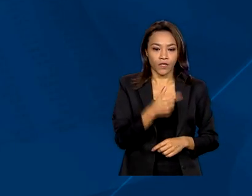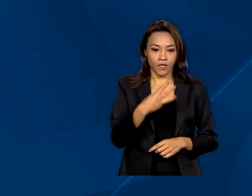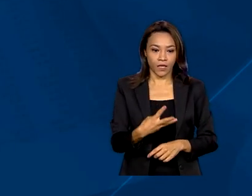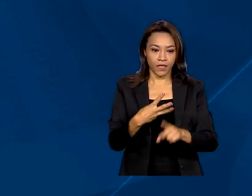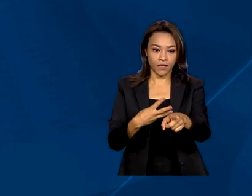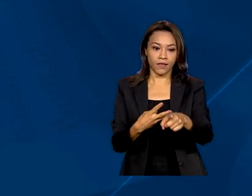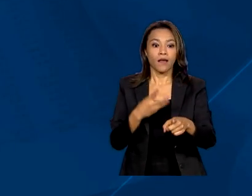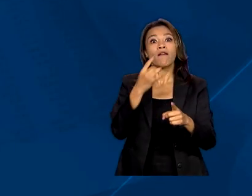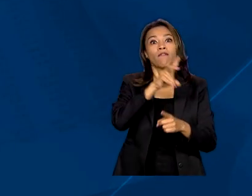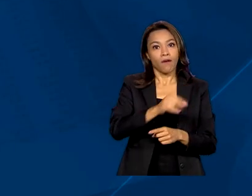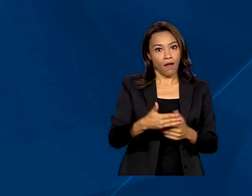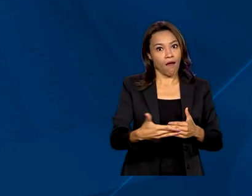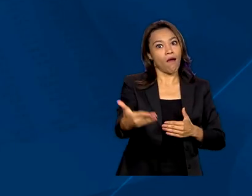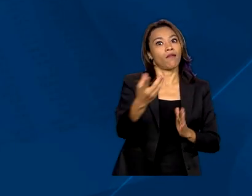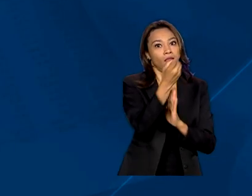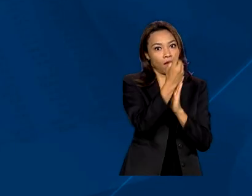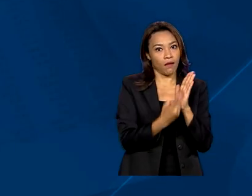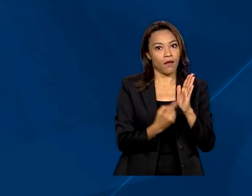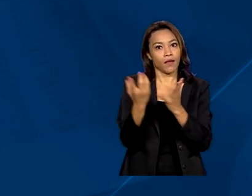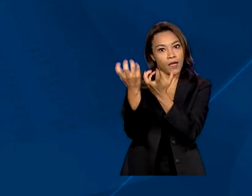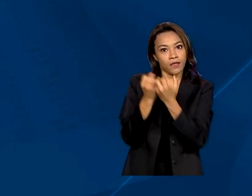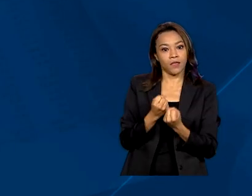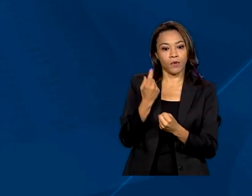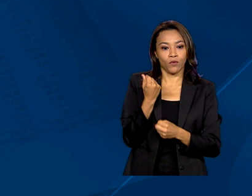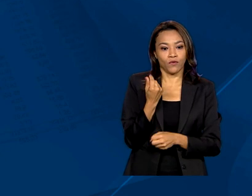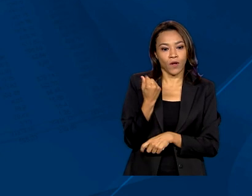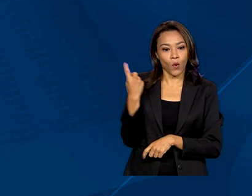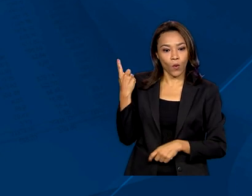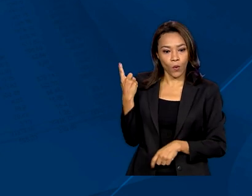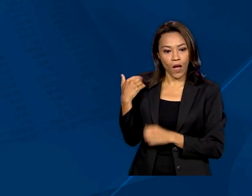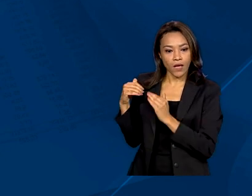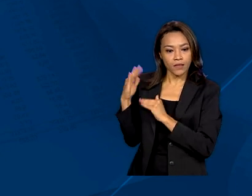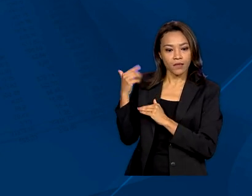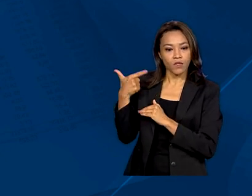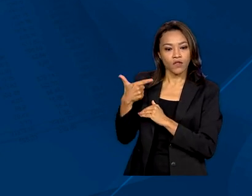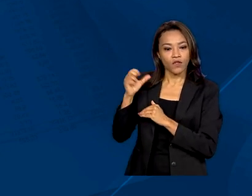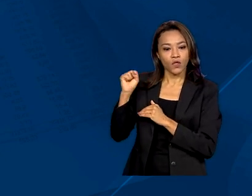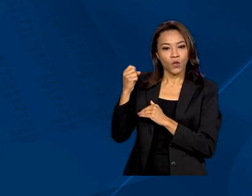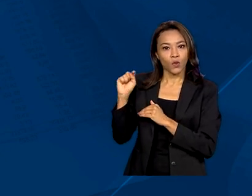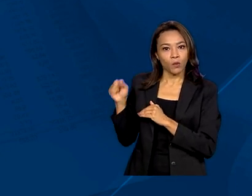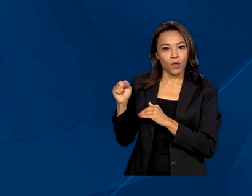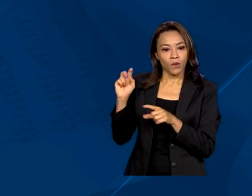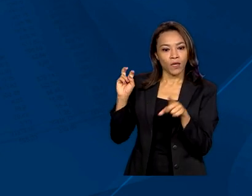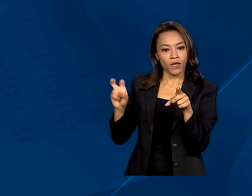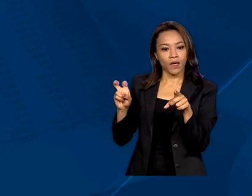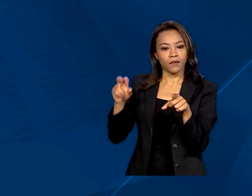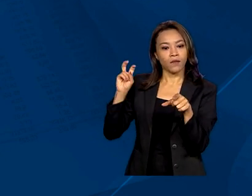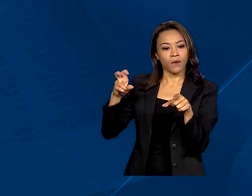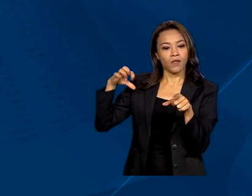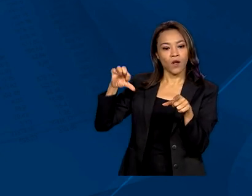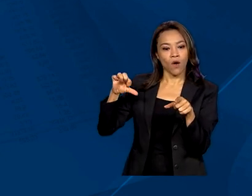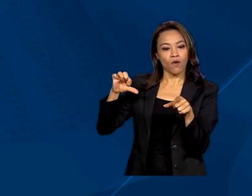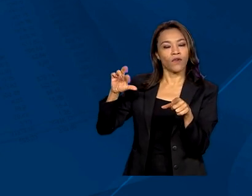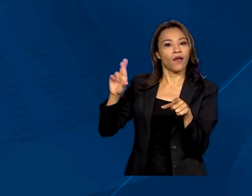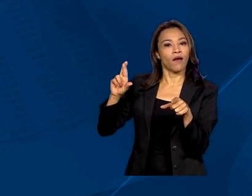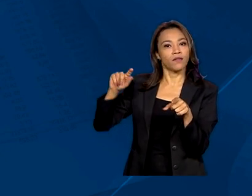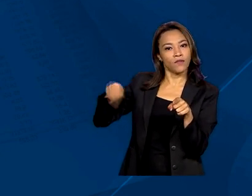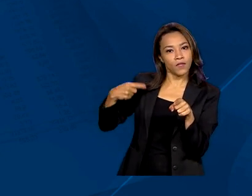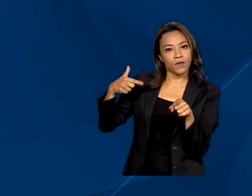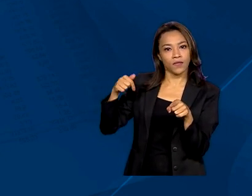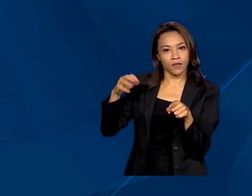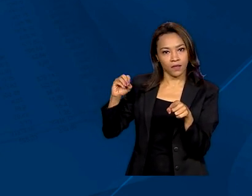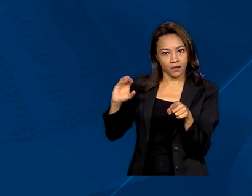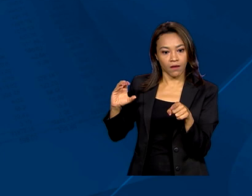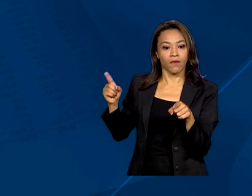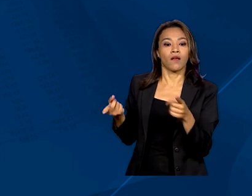quem recebeu rendimentos tributáveis em 2022 acima de R$ 28.559,00. Quem